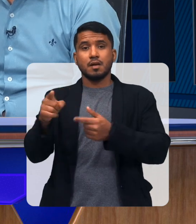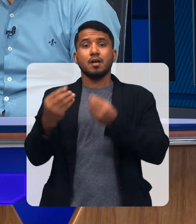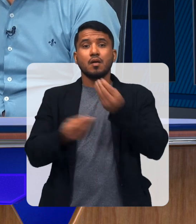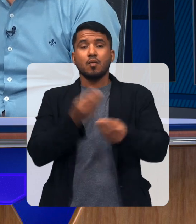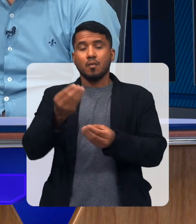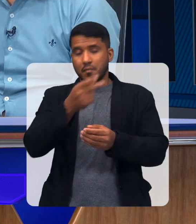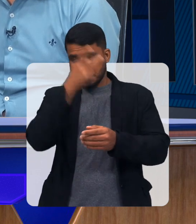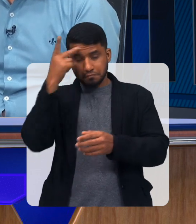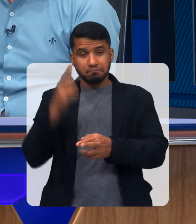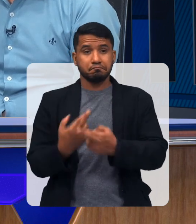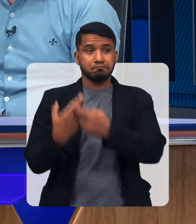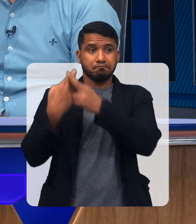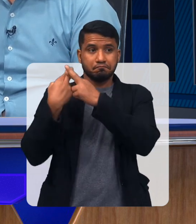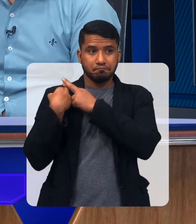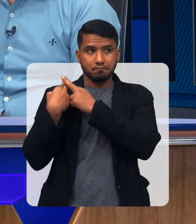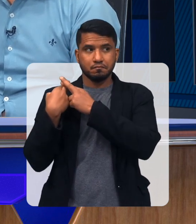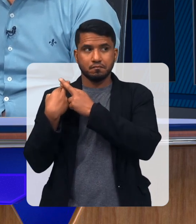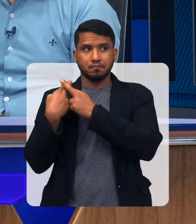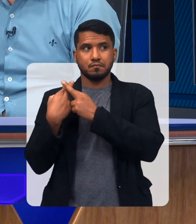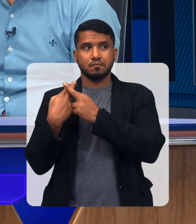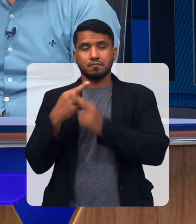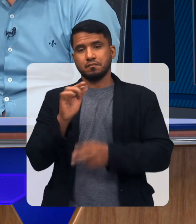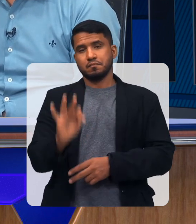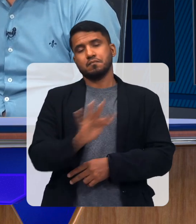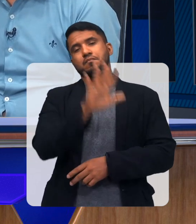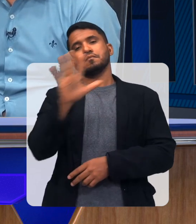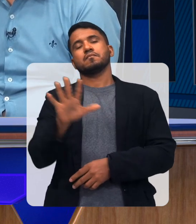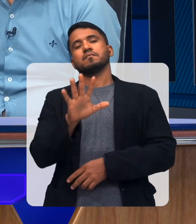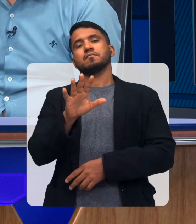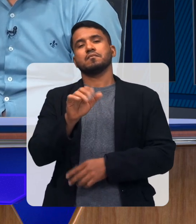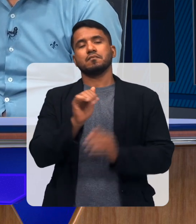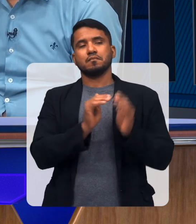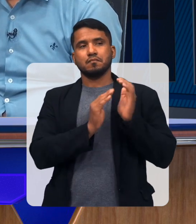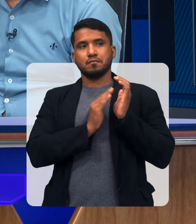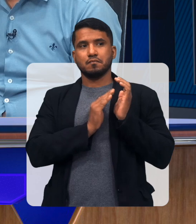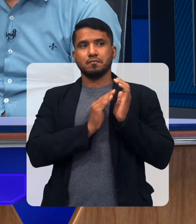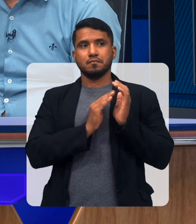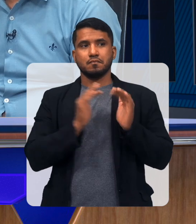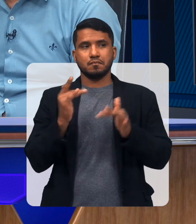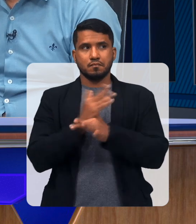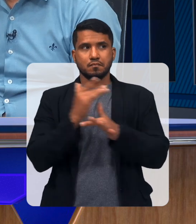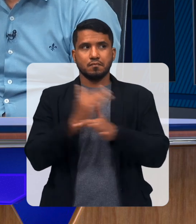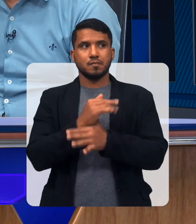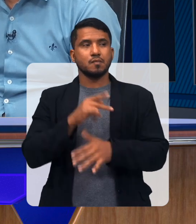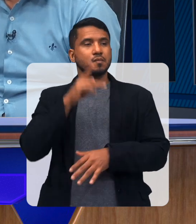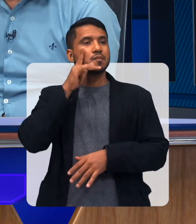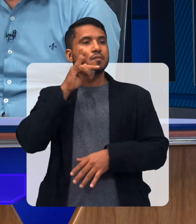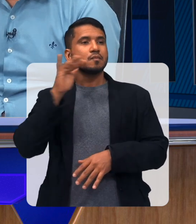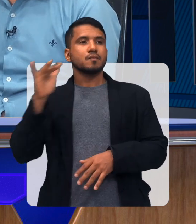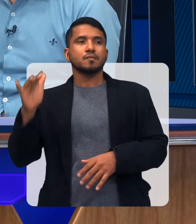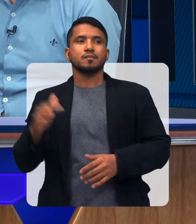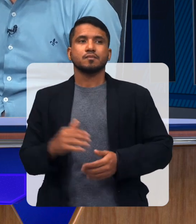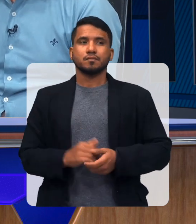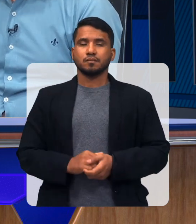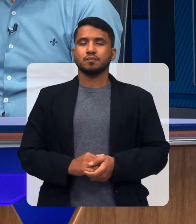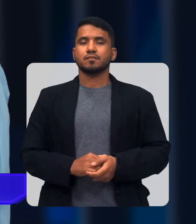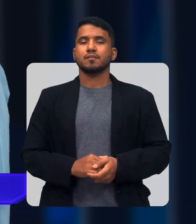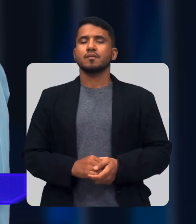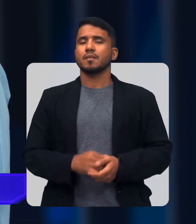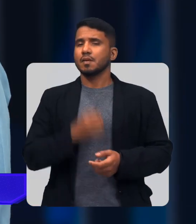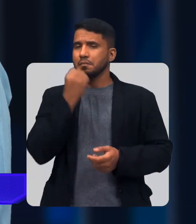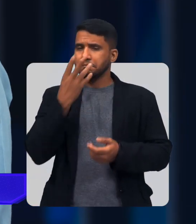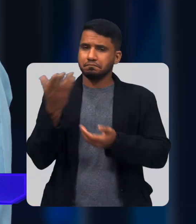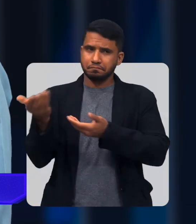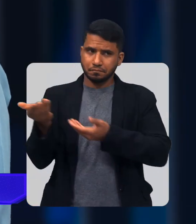interventora da Federação das APAI Da cidade de Parnaíba, do litoral Amparo, seja